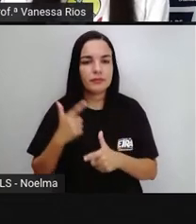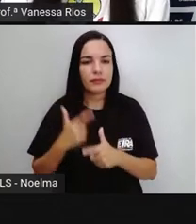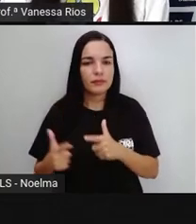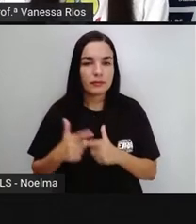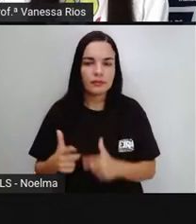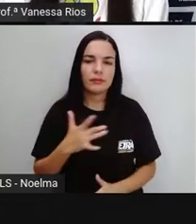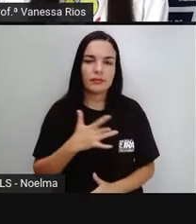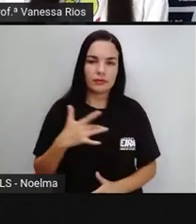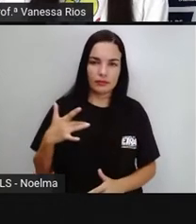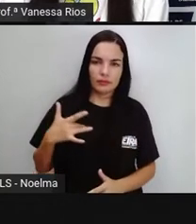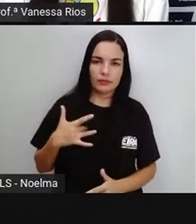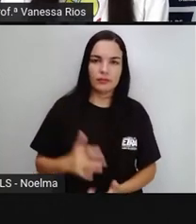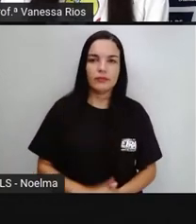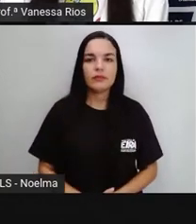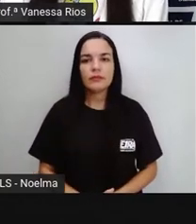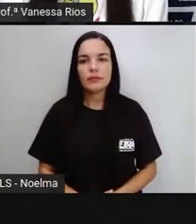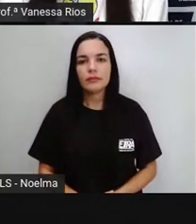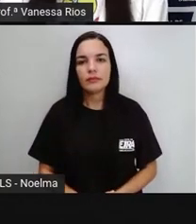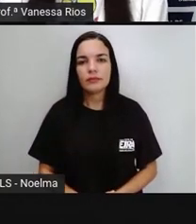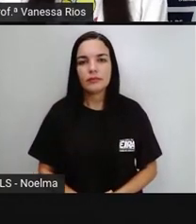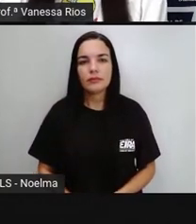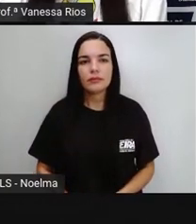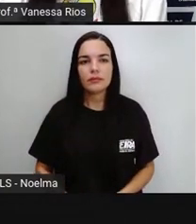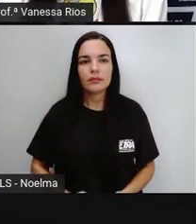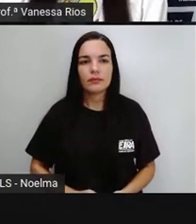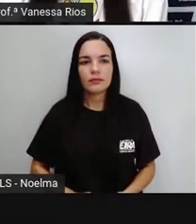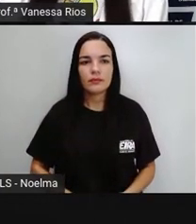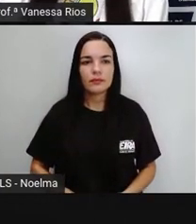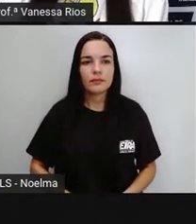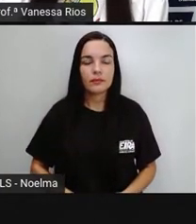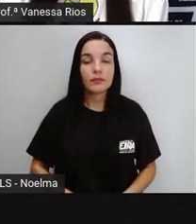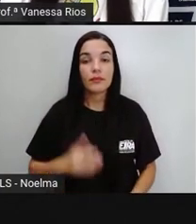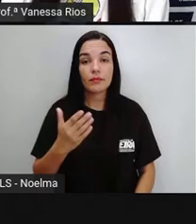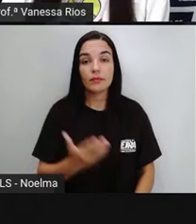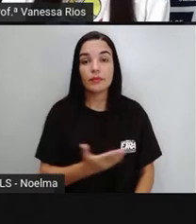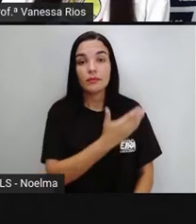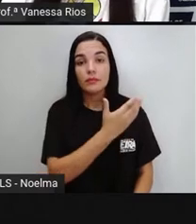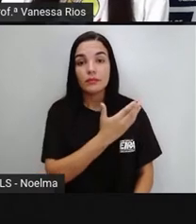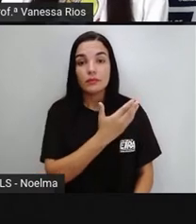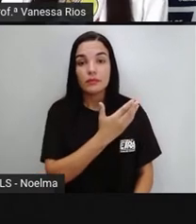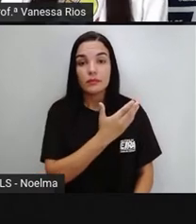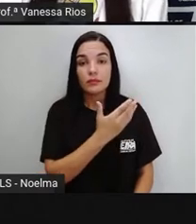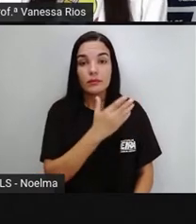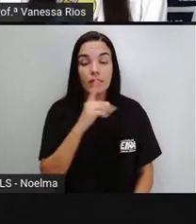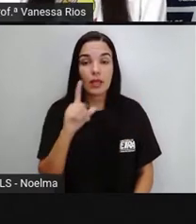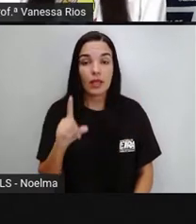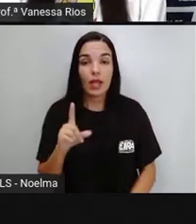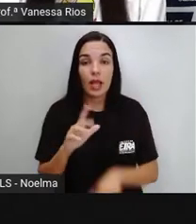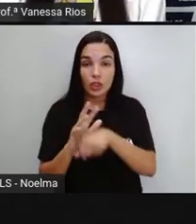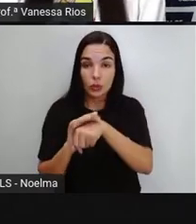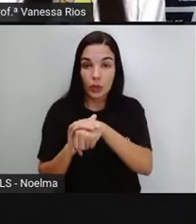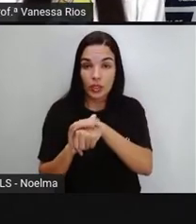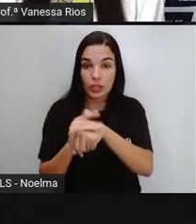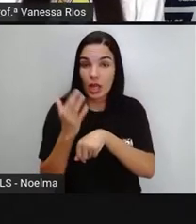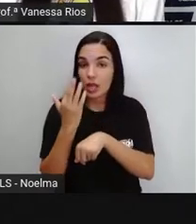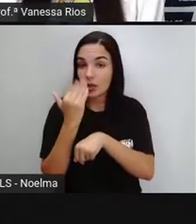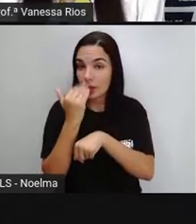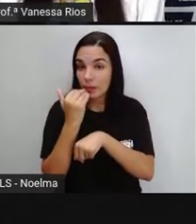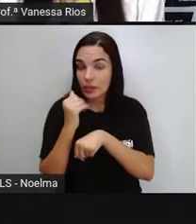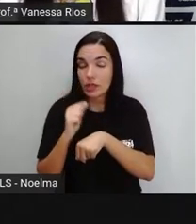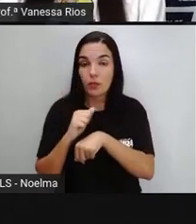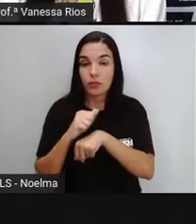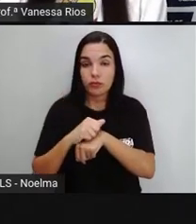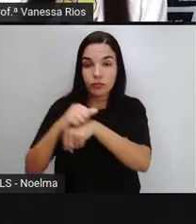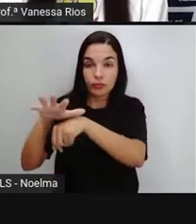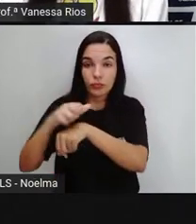as pessoas. Então, as DTAs, né? Existem aí diversas pessoas, três tipos de pessoas.